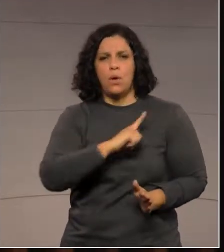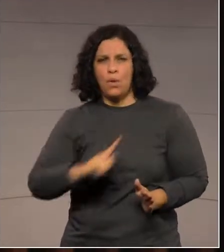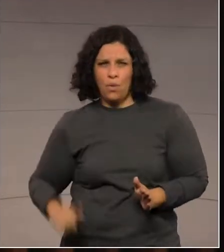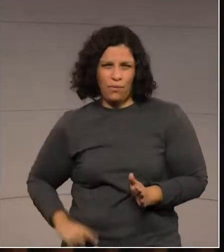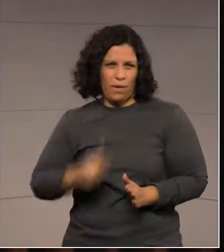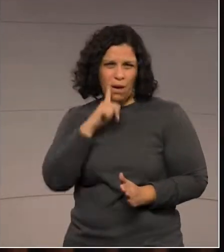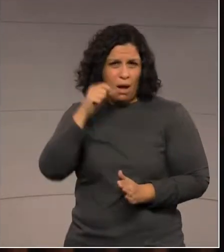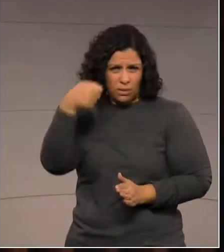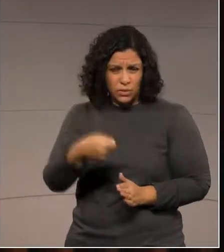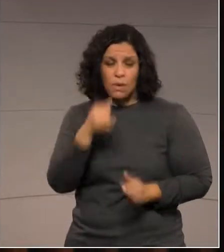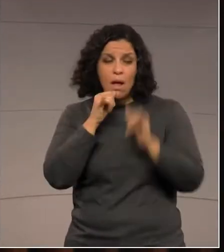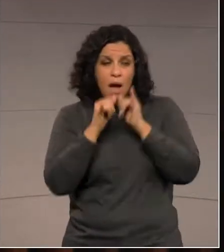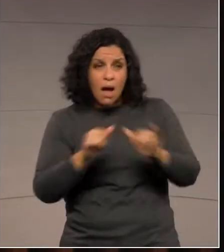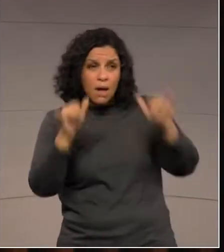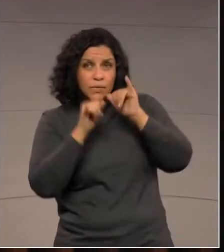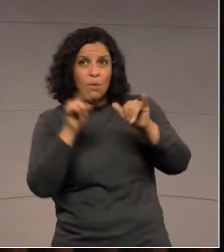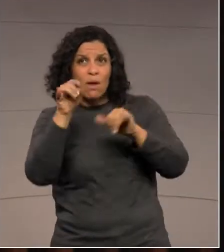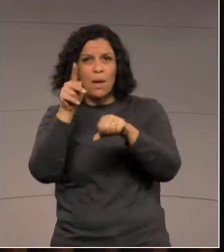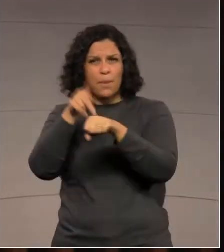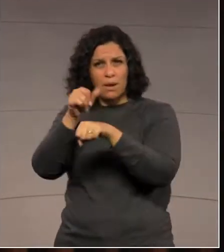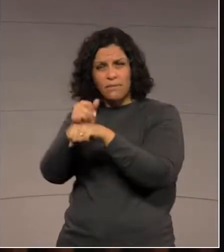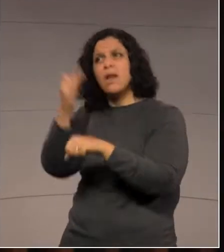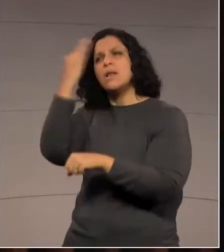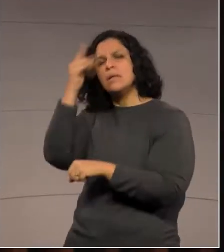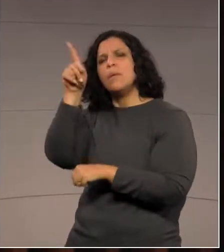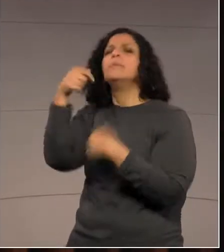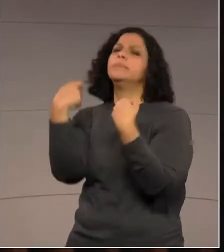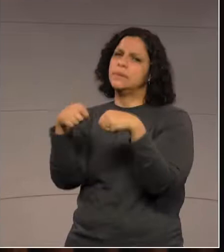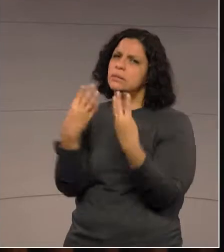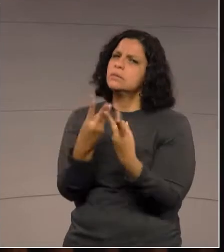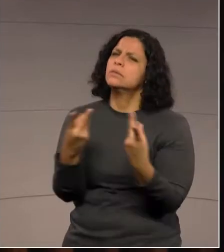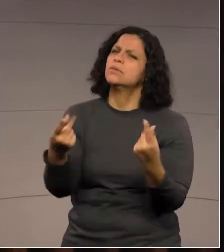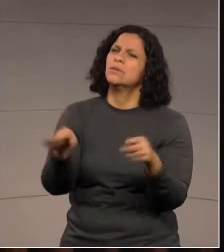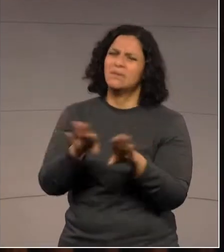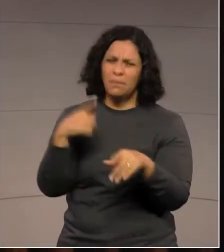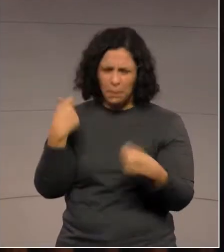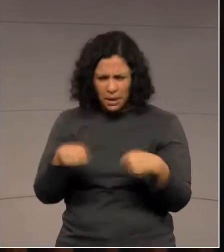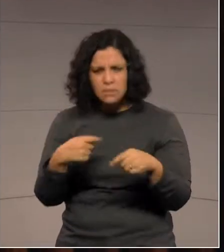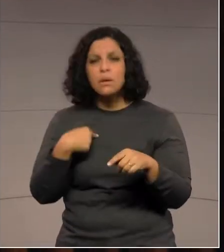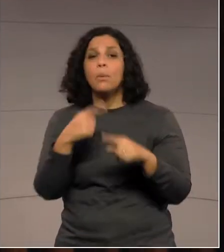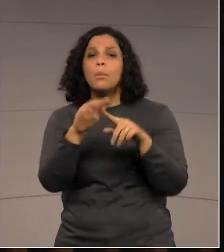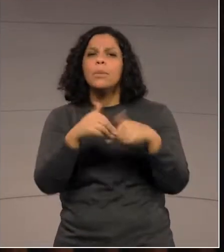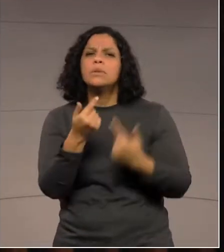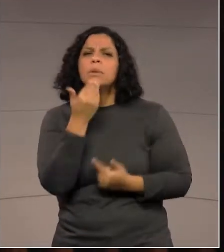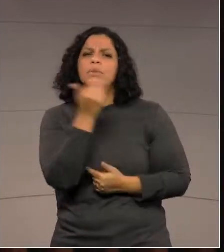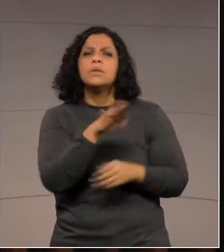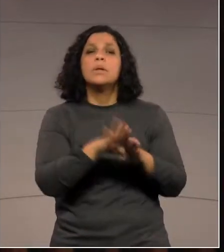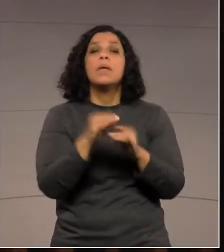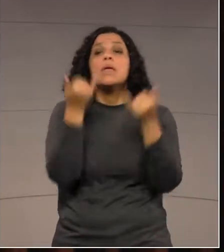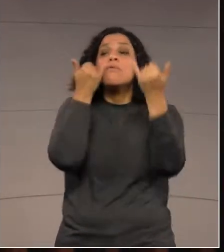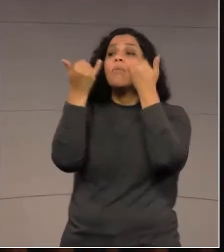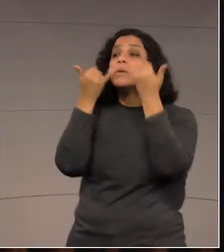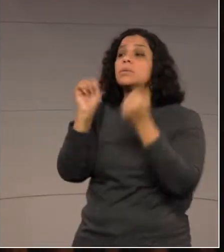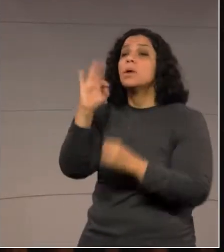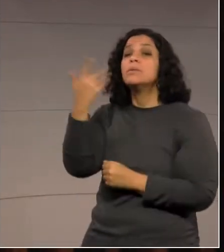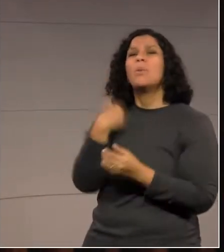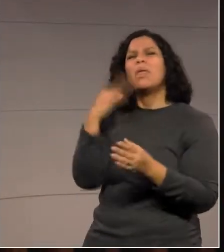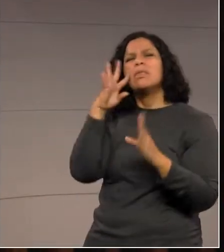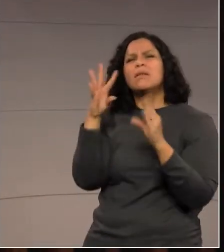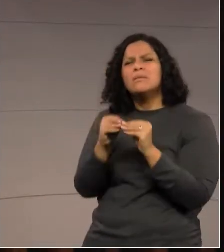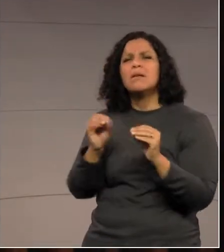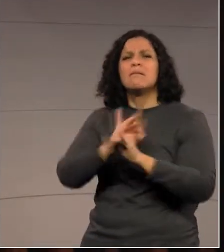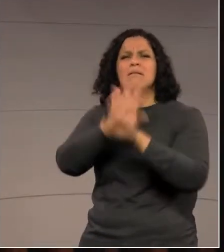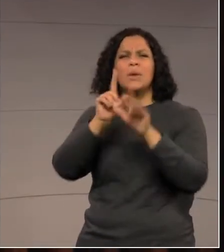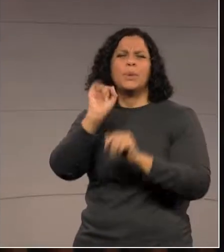fazendo uma série de anúncios para a região, ele é muito sensível às necessidades da região, por isso o meu apelo e também aqui o pedido de informações para que a gente possa entender e